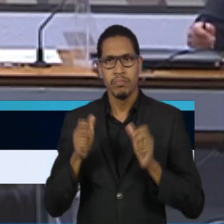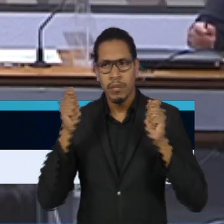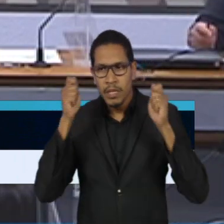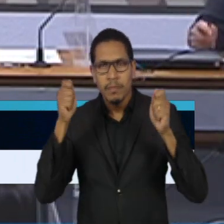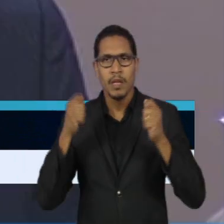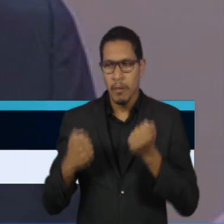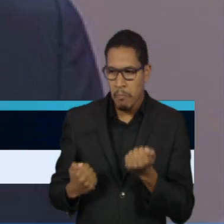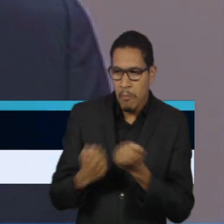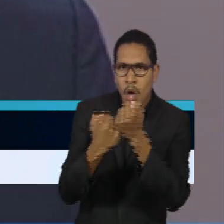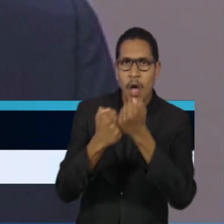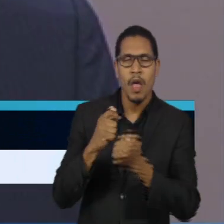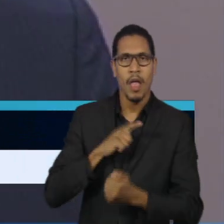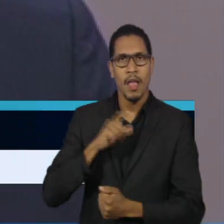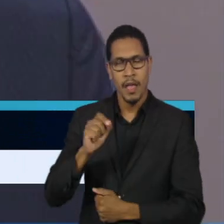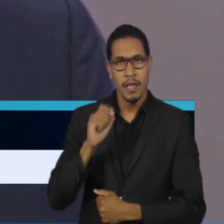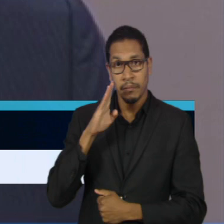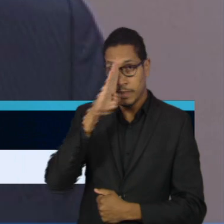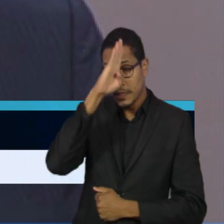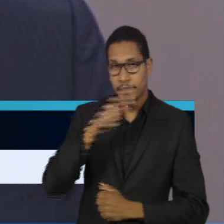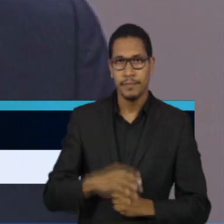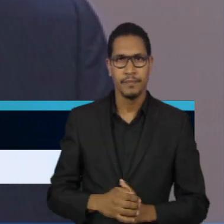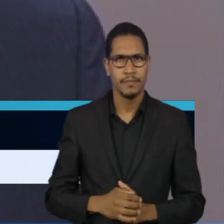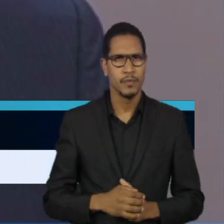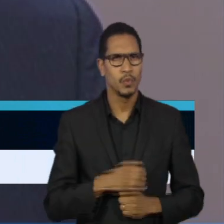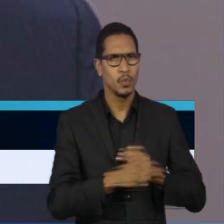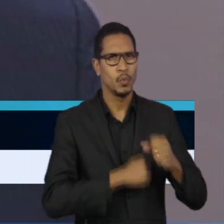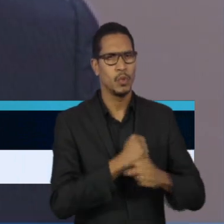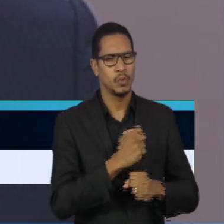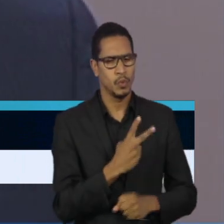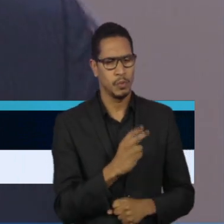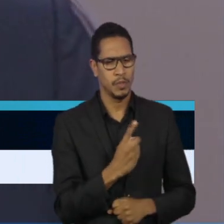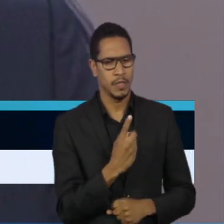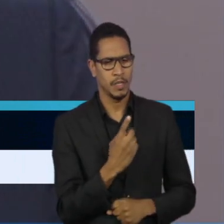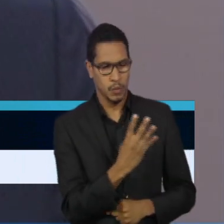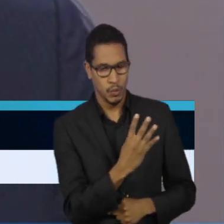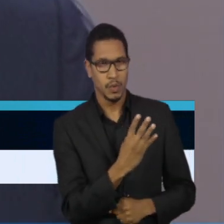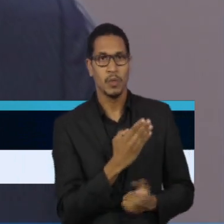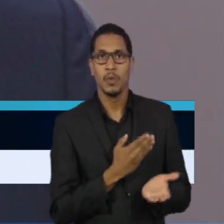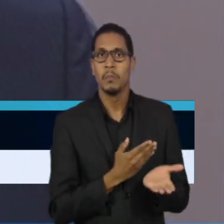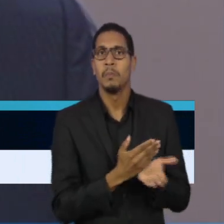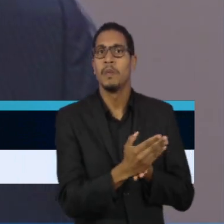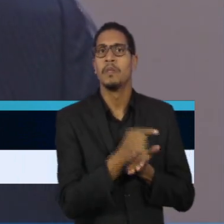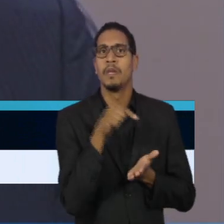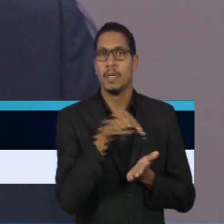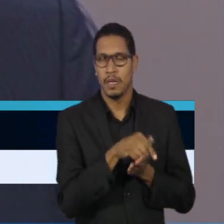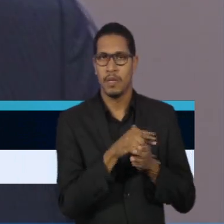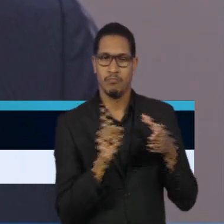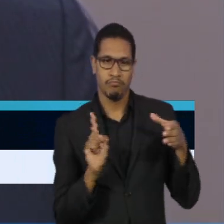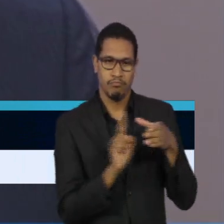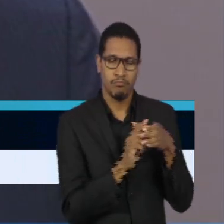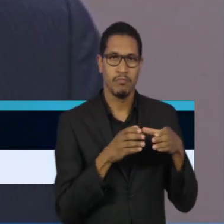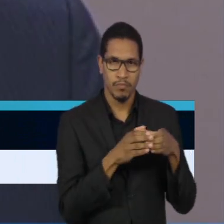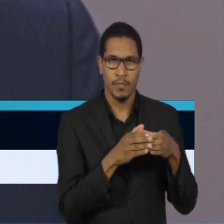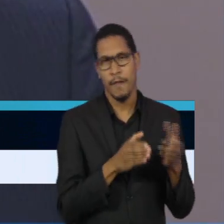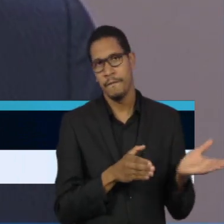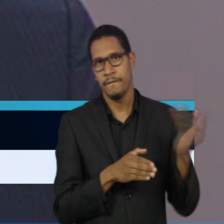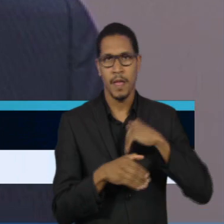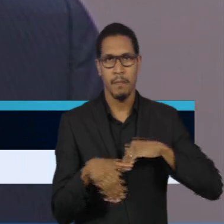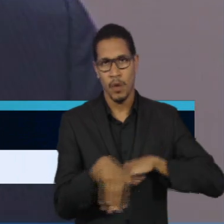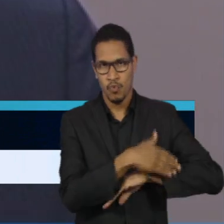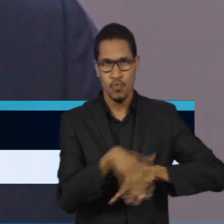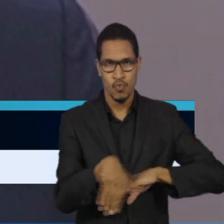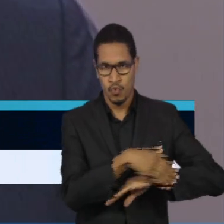Jair Bolsonaro. Em 2014, 2015, eu ingressei como membro do movimento Vem Pra Rua e